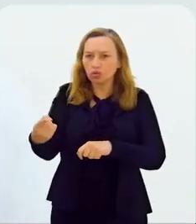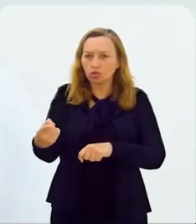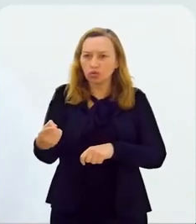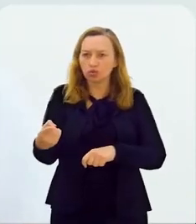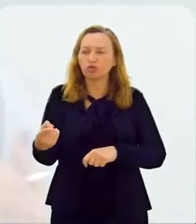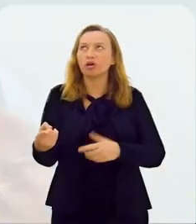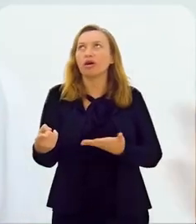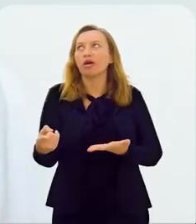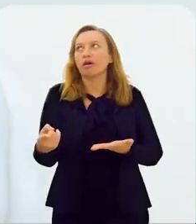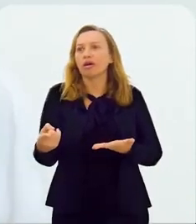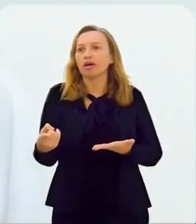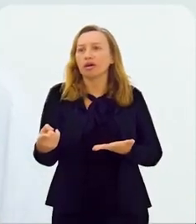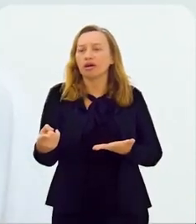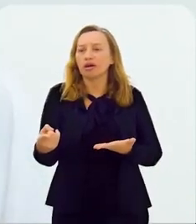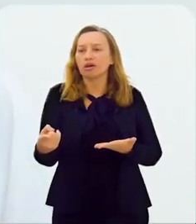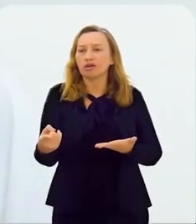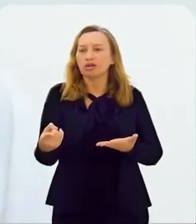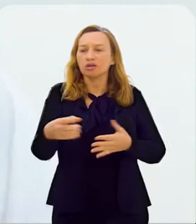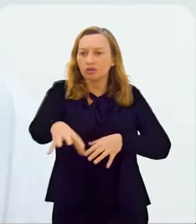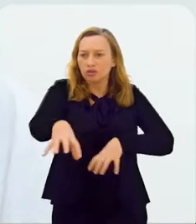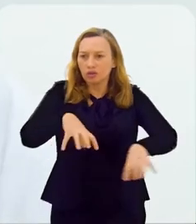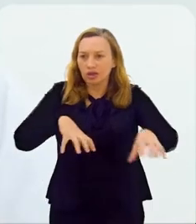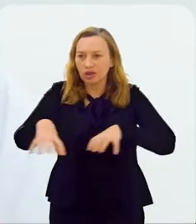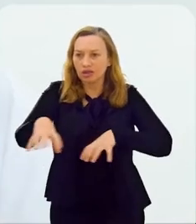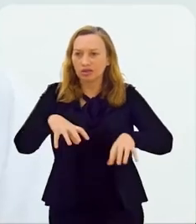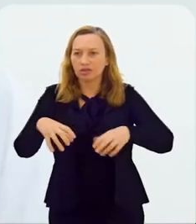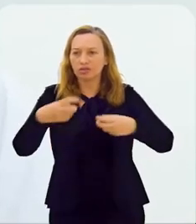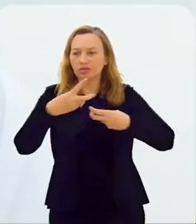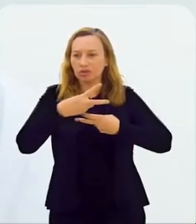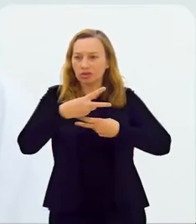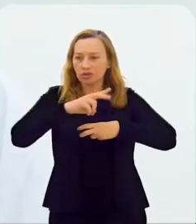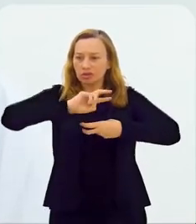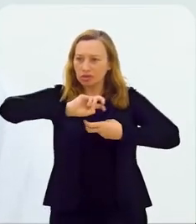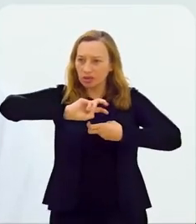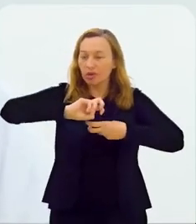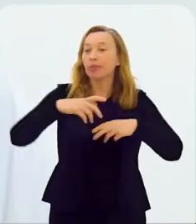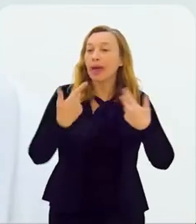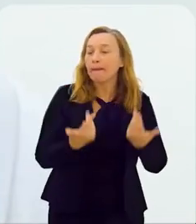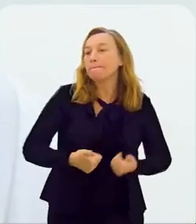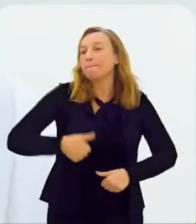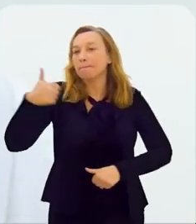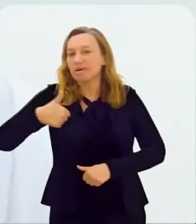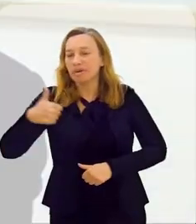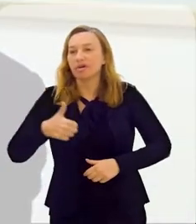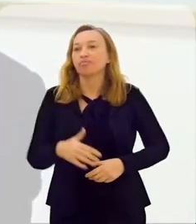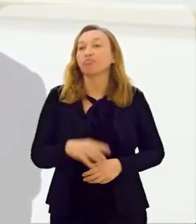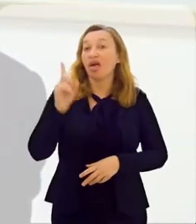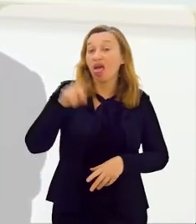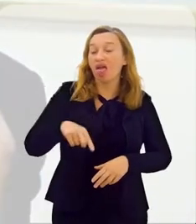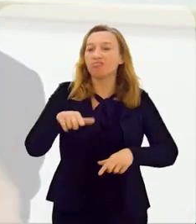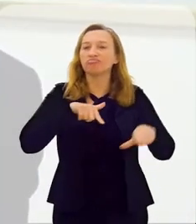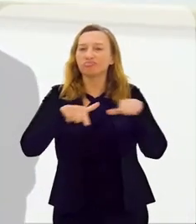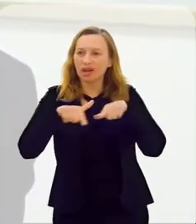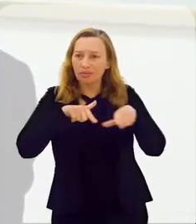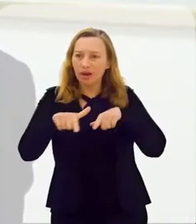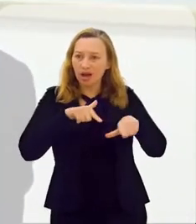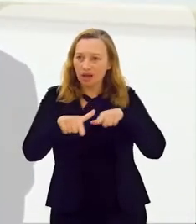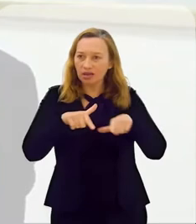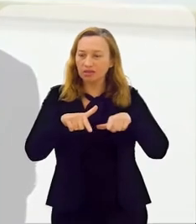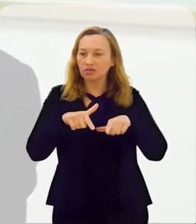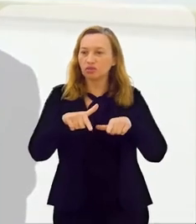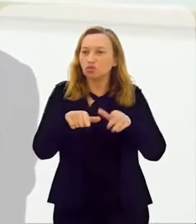capacitação das regionais do Sebrae? Primeiro,